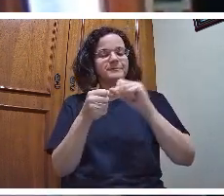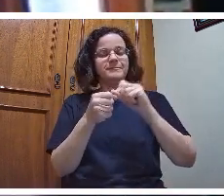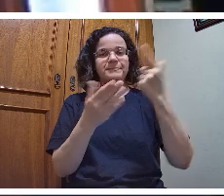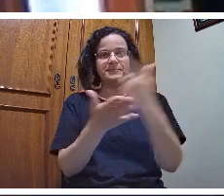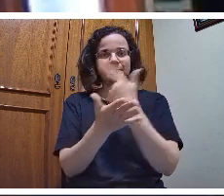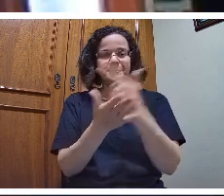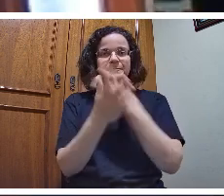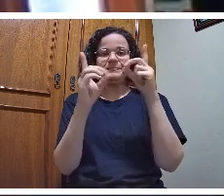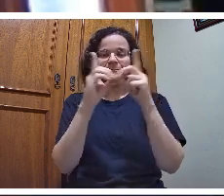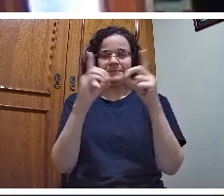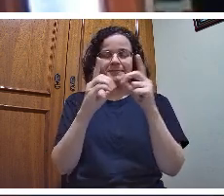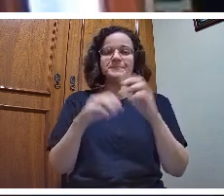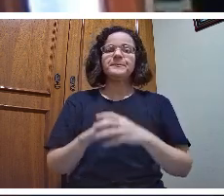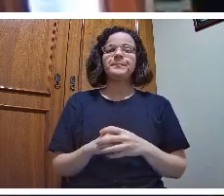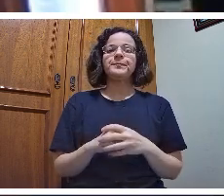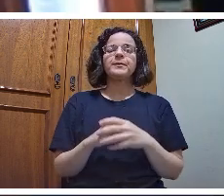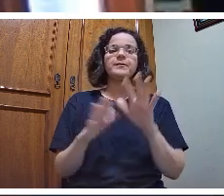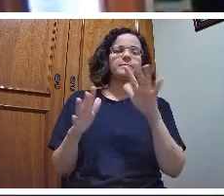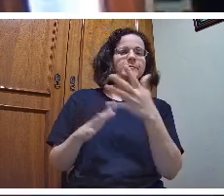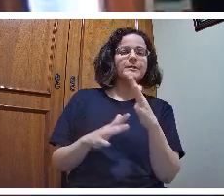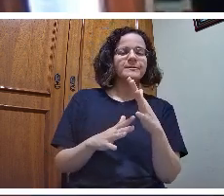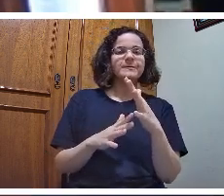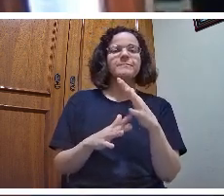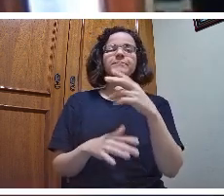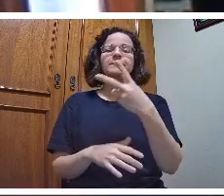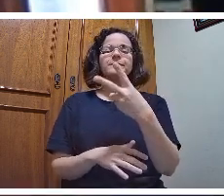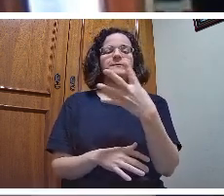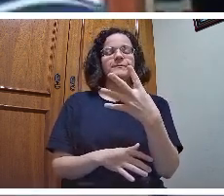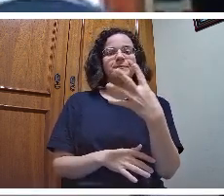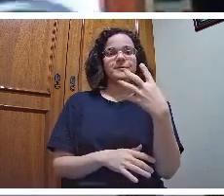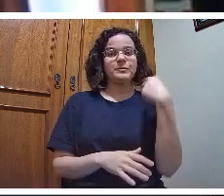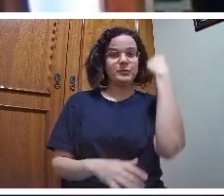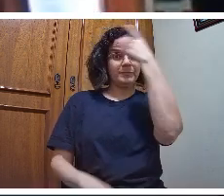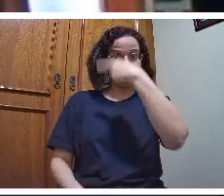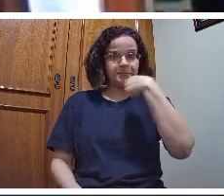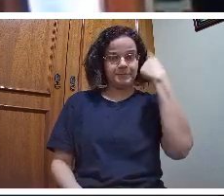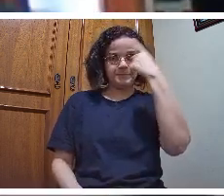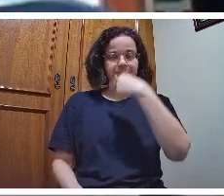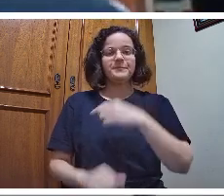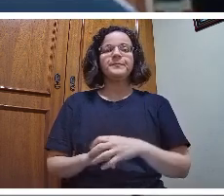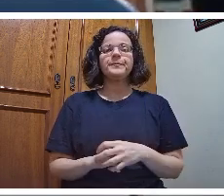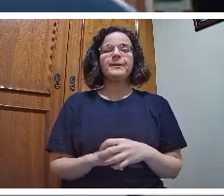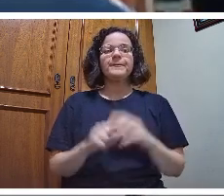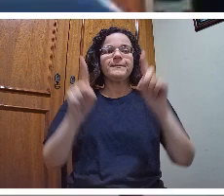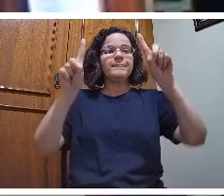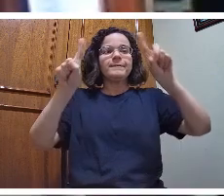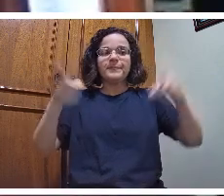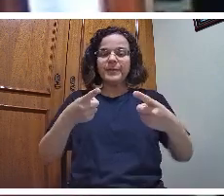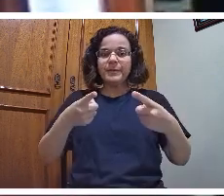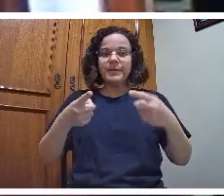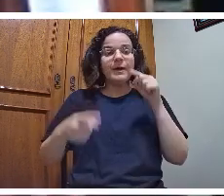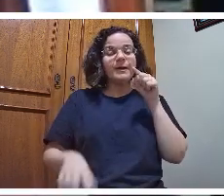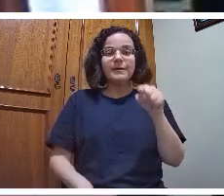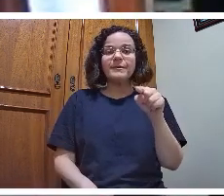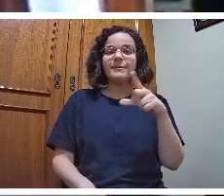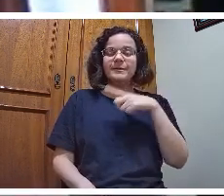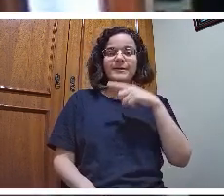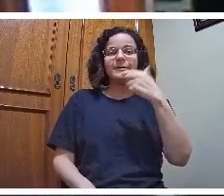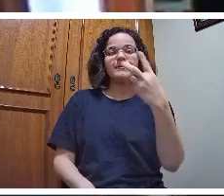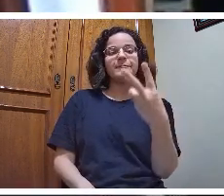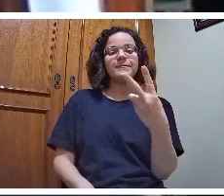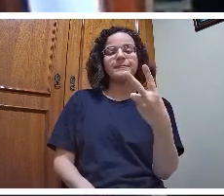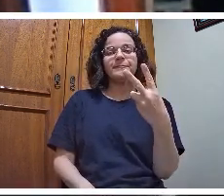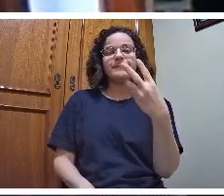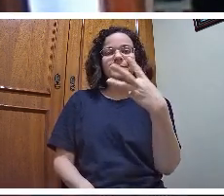Dura em torno de 24 horas. Entre parênteses coloca 23 horas,